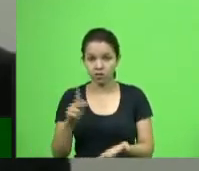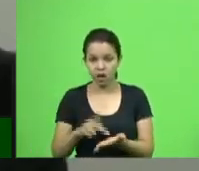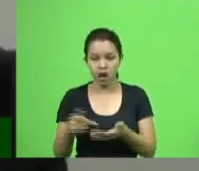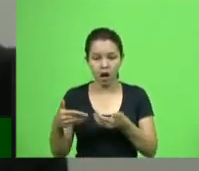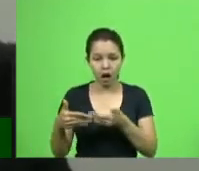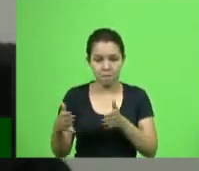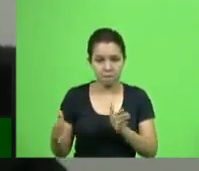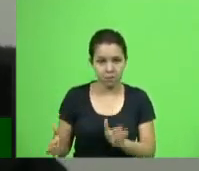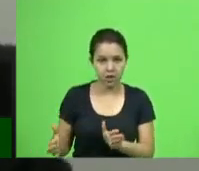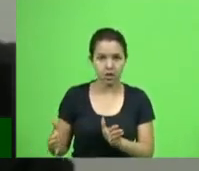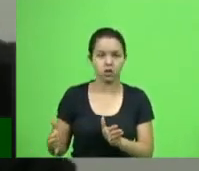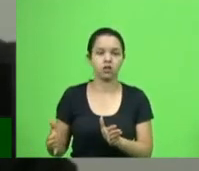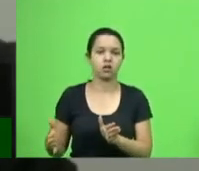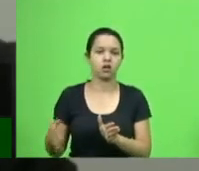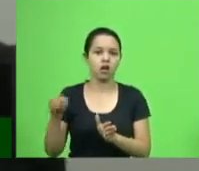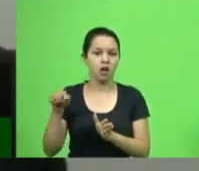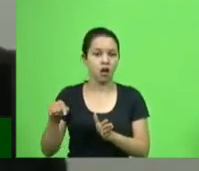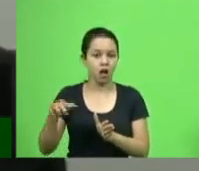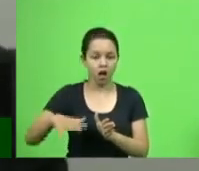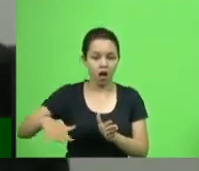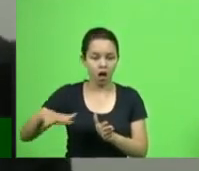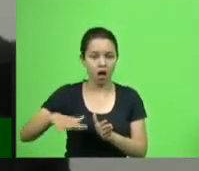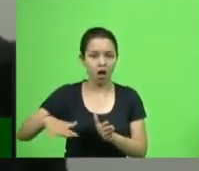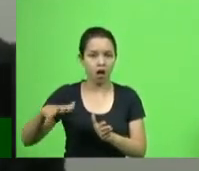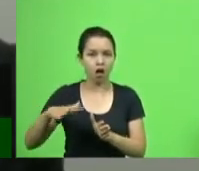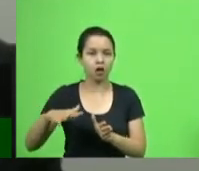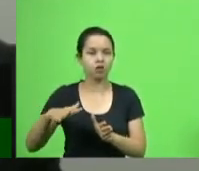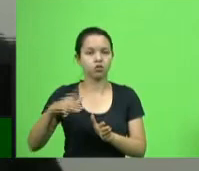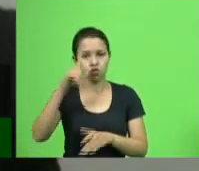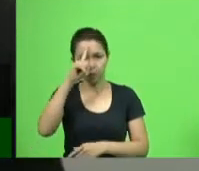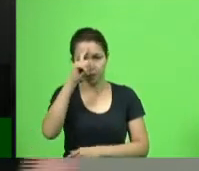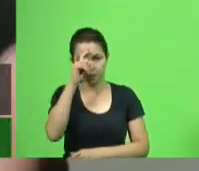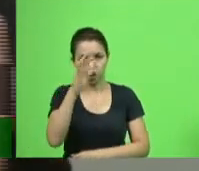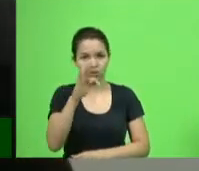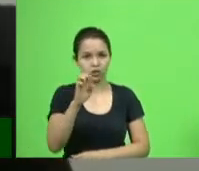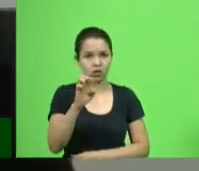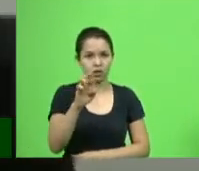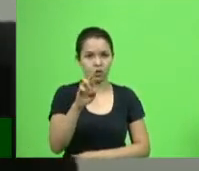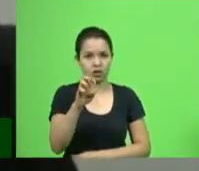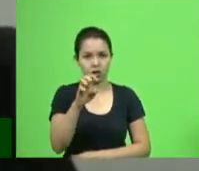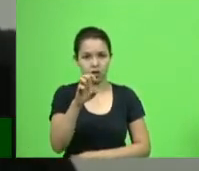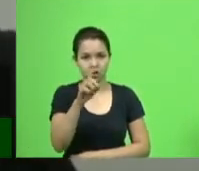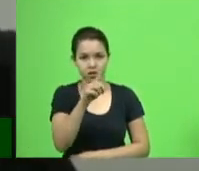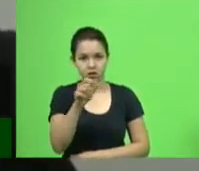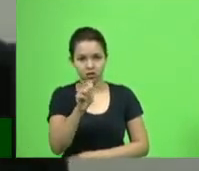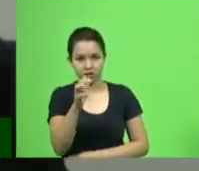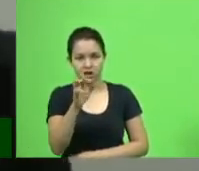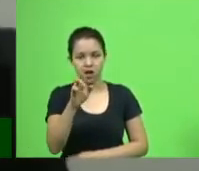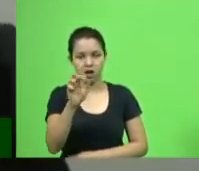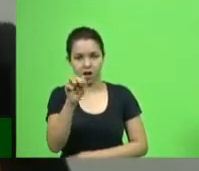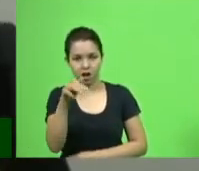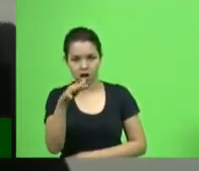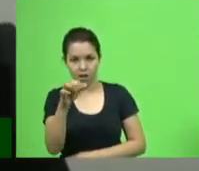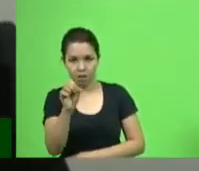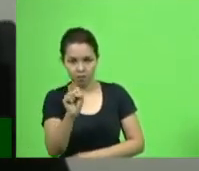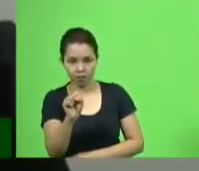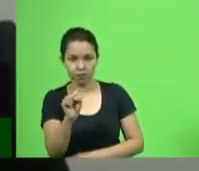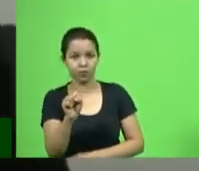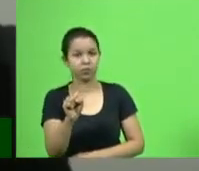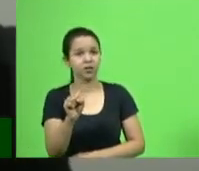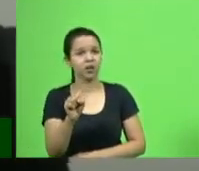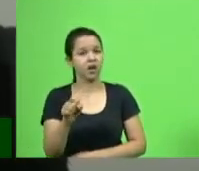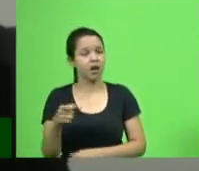Tereza Ramos. É uma ala gigantesca. Vai poder receber mais pacientes, fazer